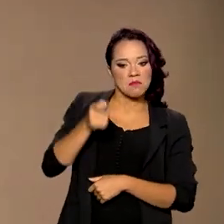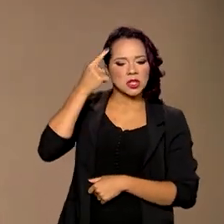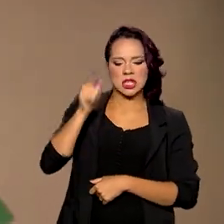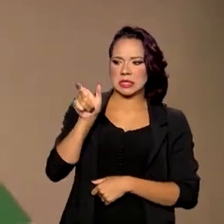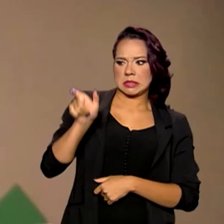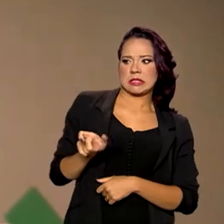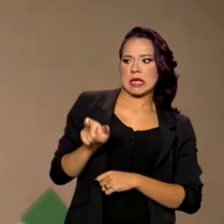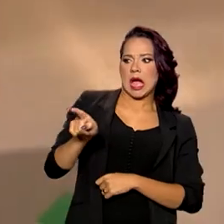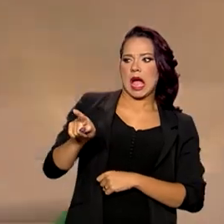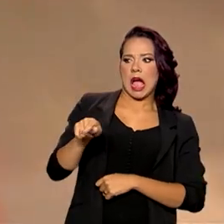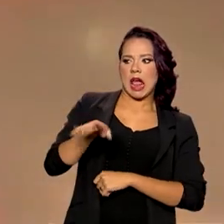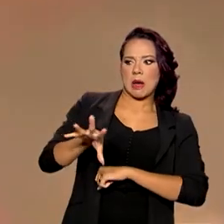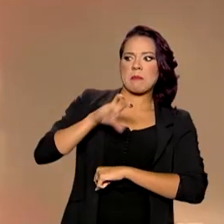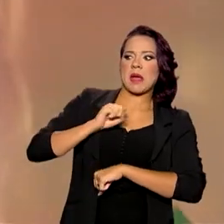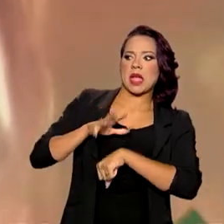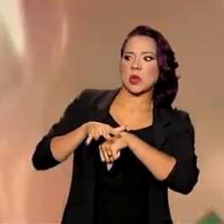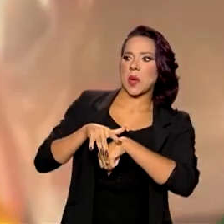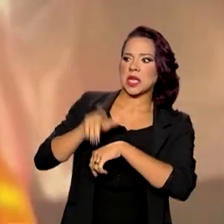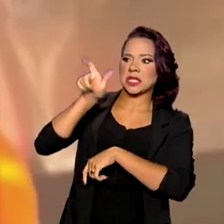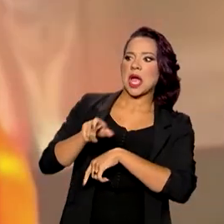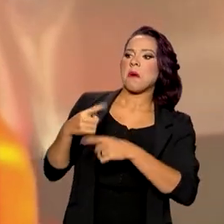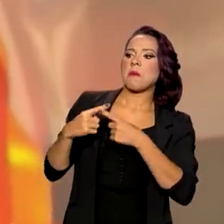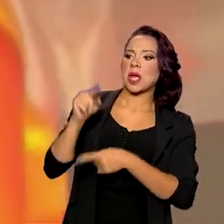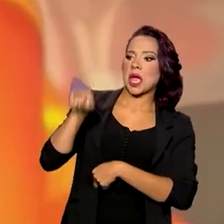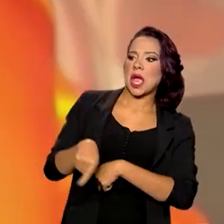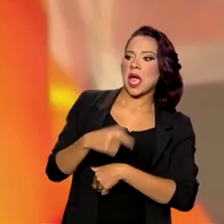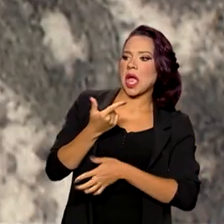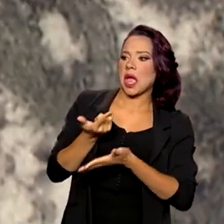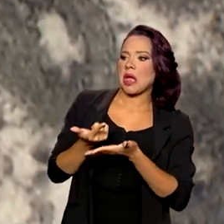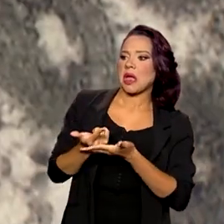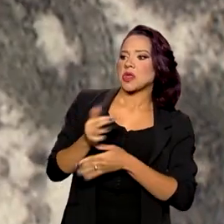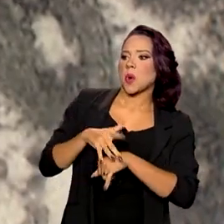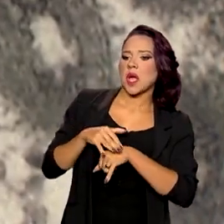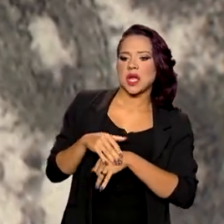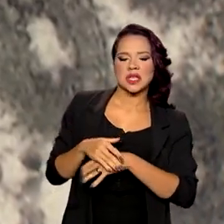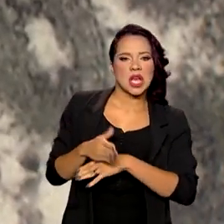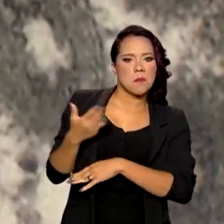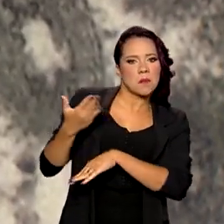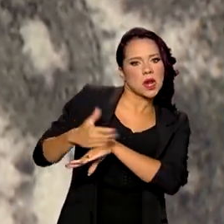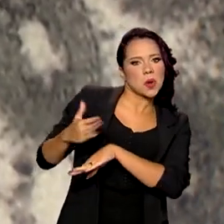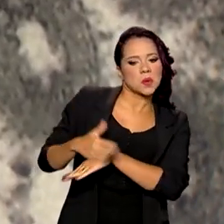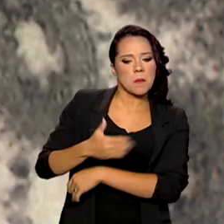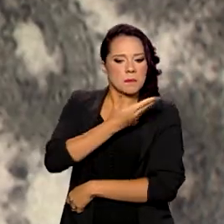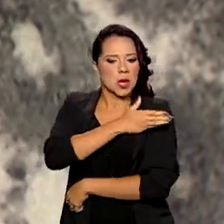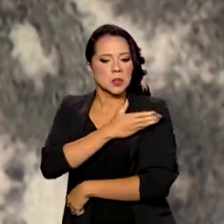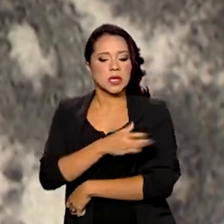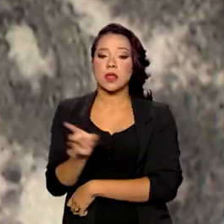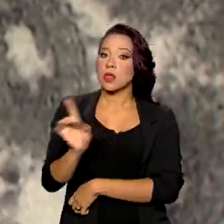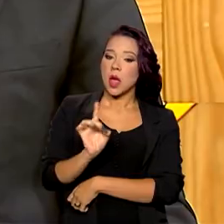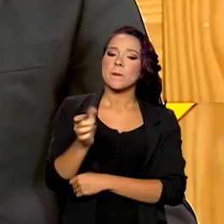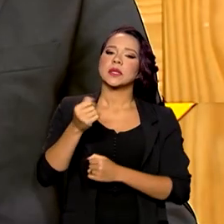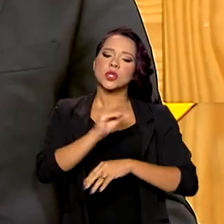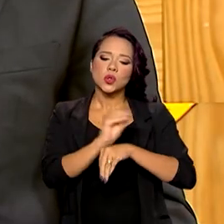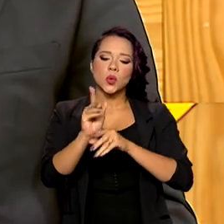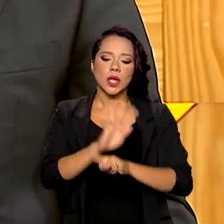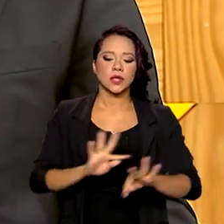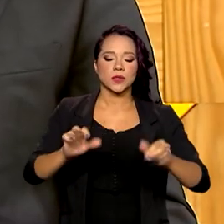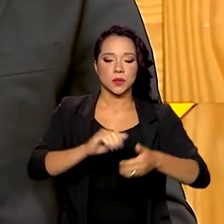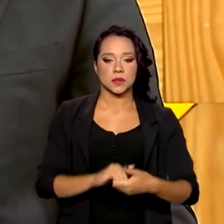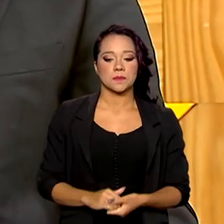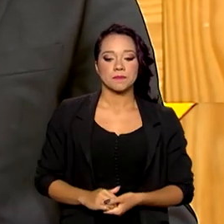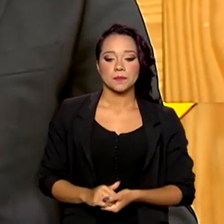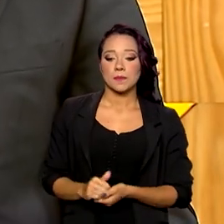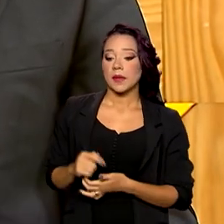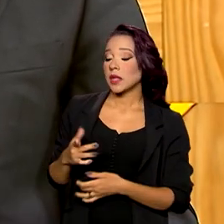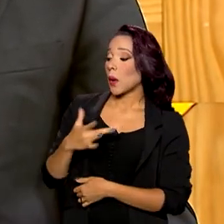pessoas, nem discriminar porque tenha uma doença ou outra. Nós temos, sim, que cuidar de todos. O esquema vacinal,